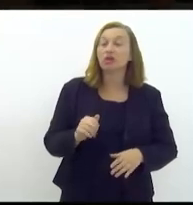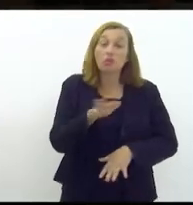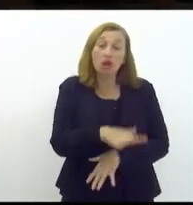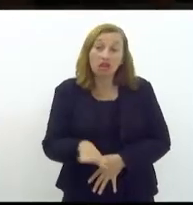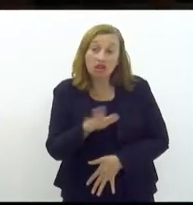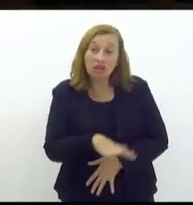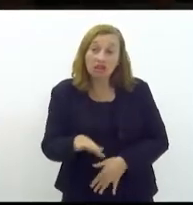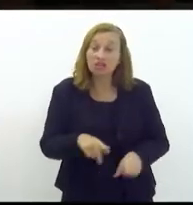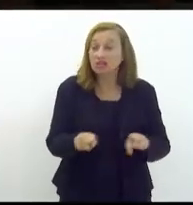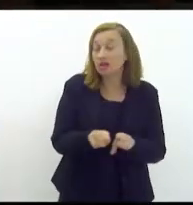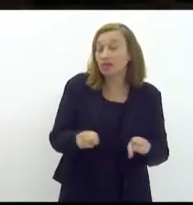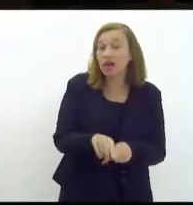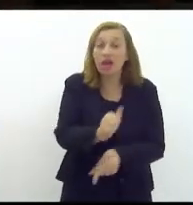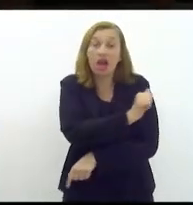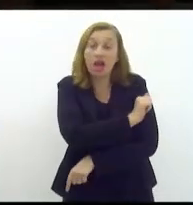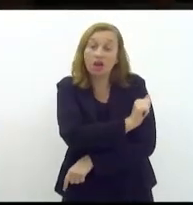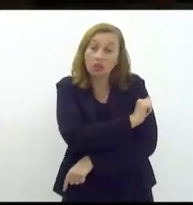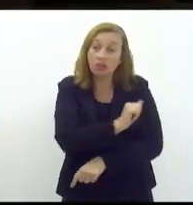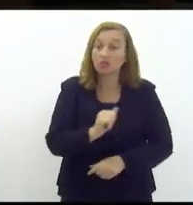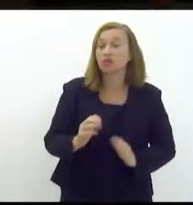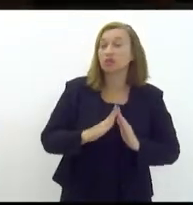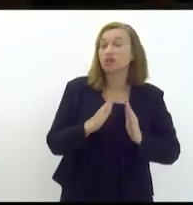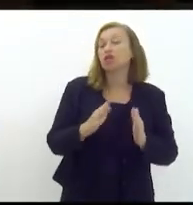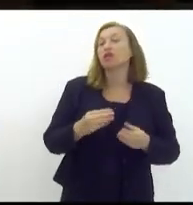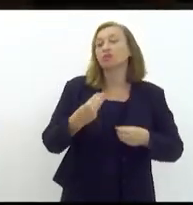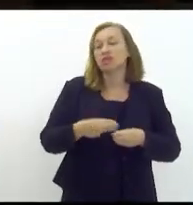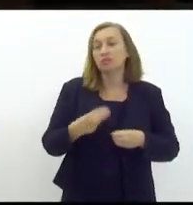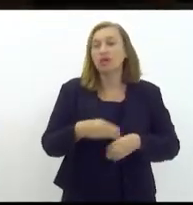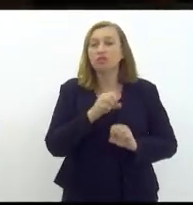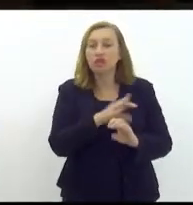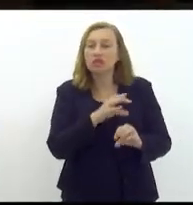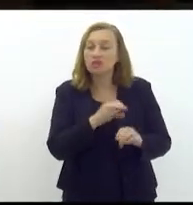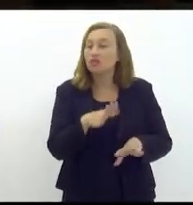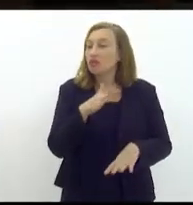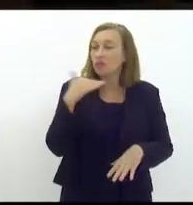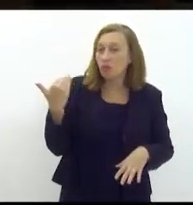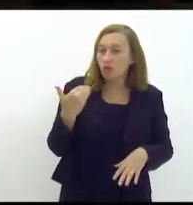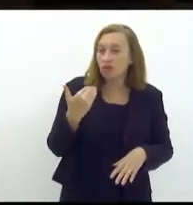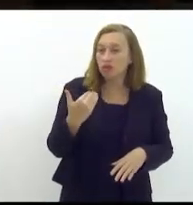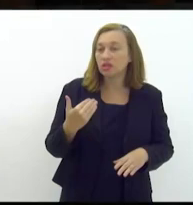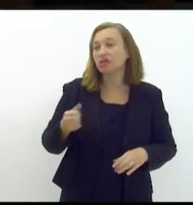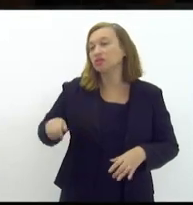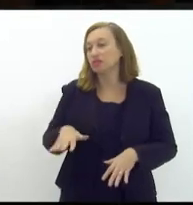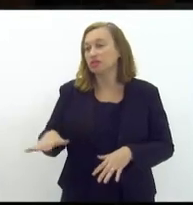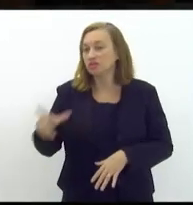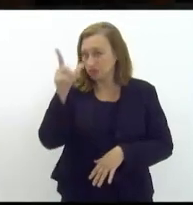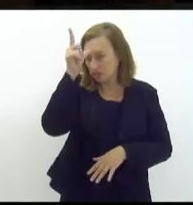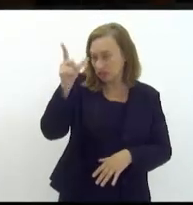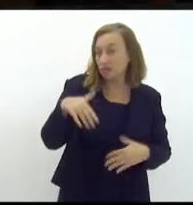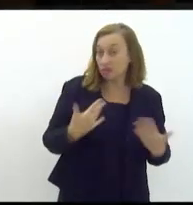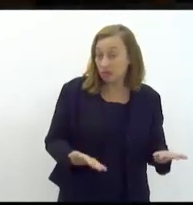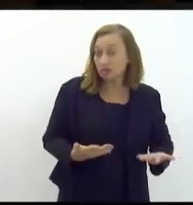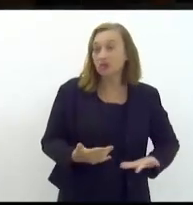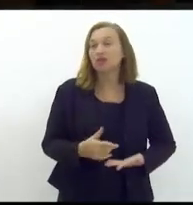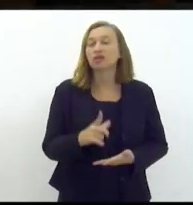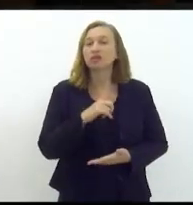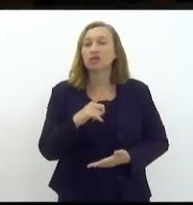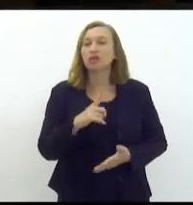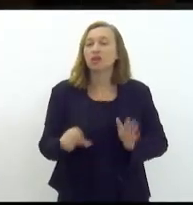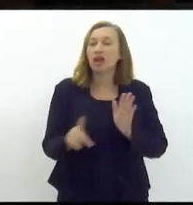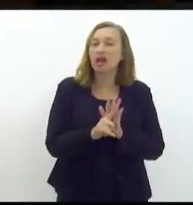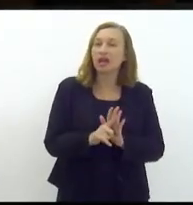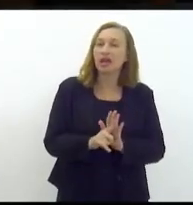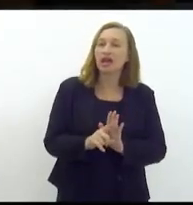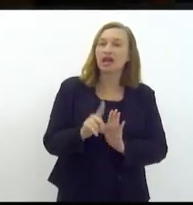criança também estudante da rede municipal de ensino que foi assassinada no complexo do Alemão inclusive aqui a gente tem uma lei